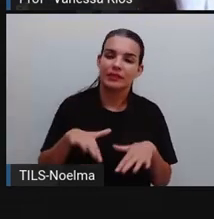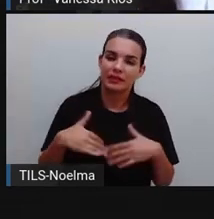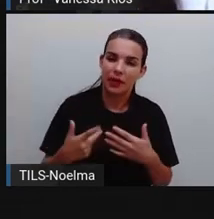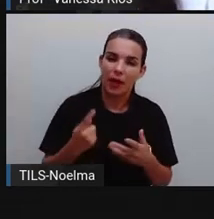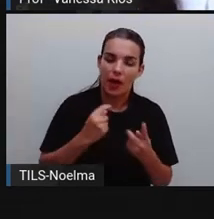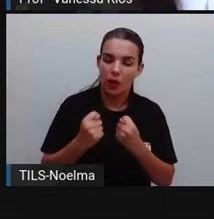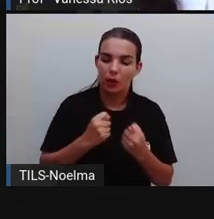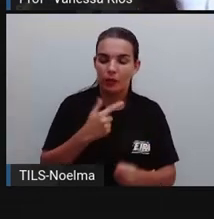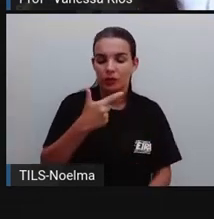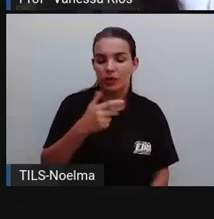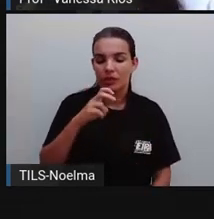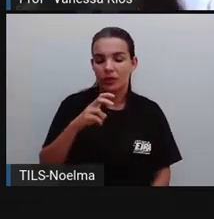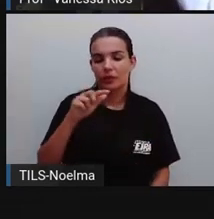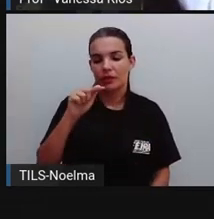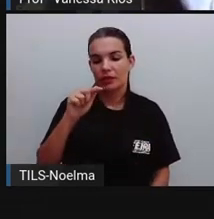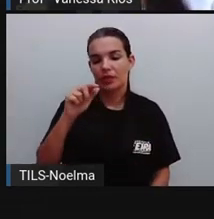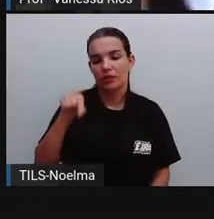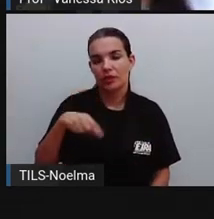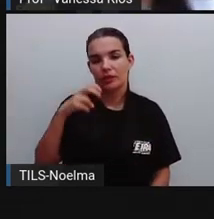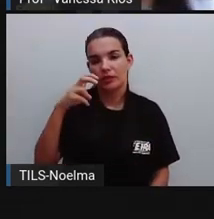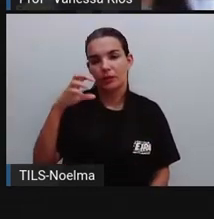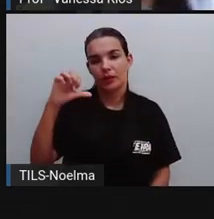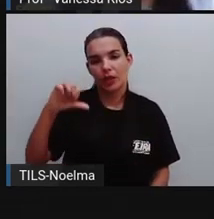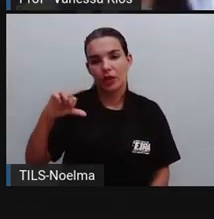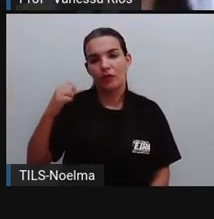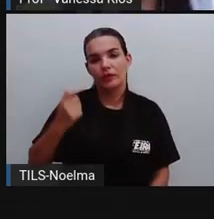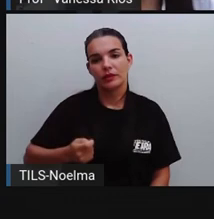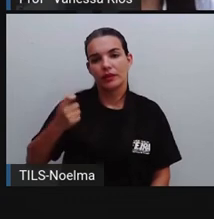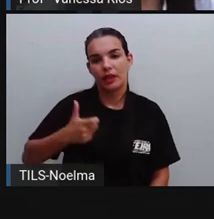$250,59.